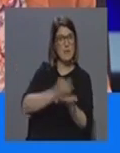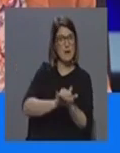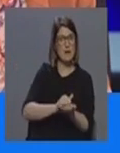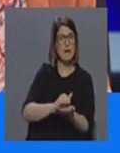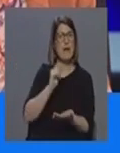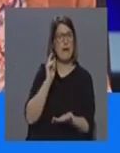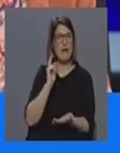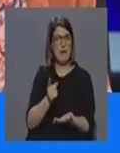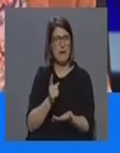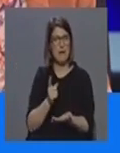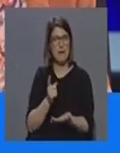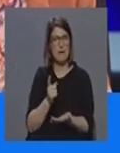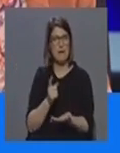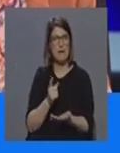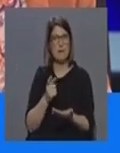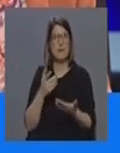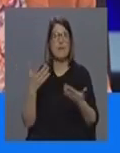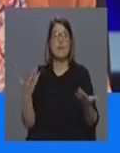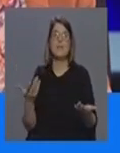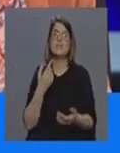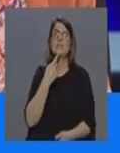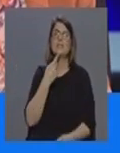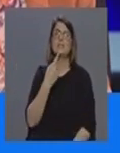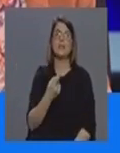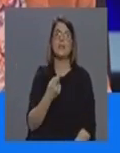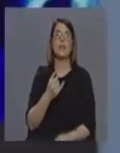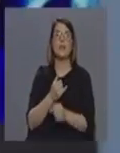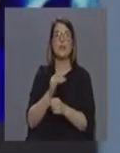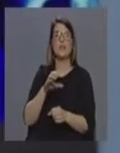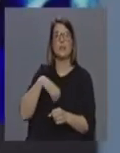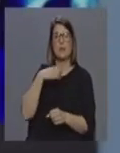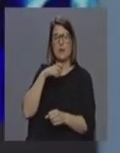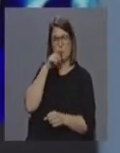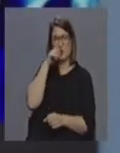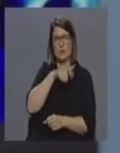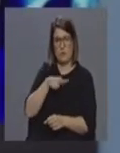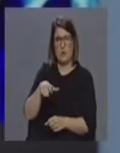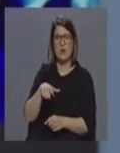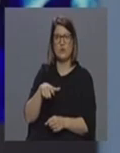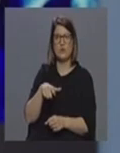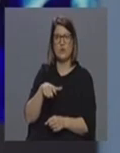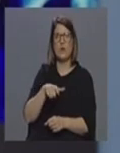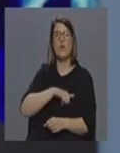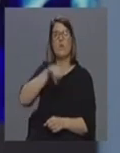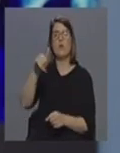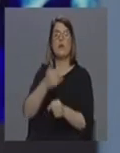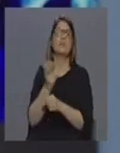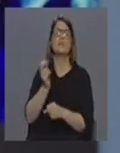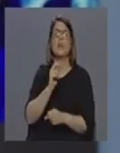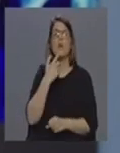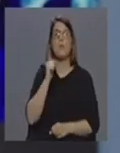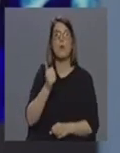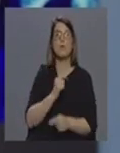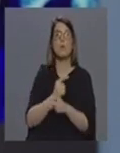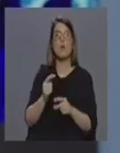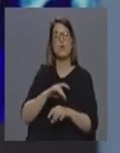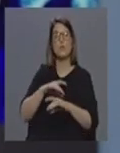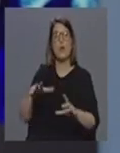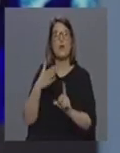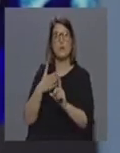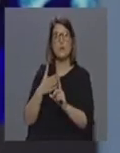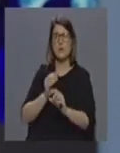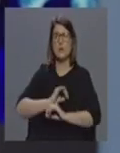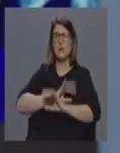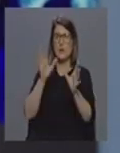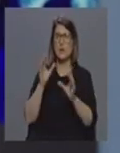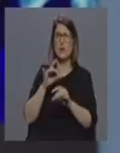e portanto agora dizem que o Mikellens digamos assim não se pode deslocar para a terceira porque é o hospital de referência pois com certeza é o hospital